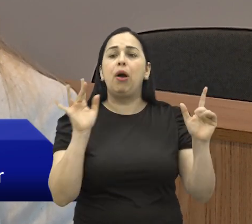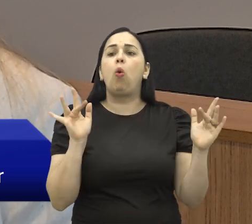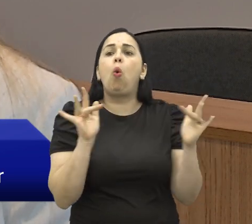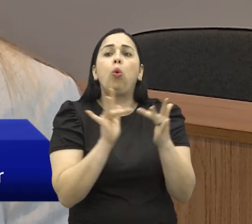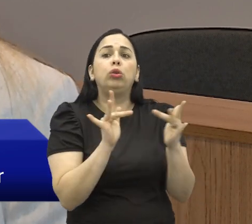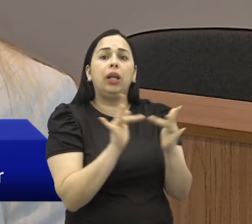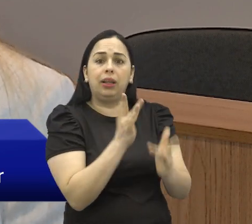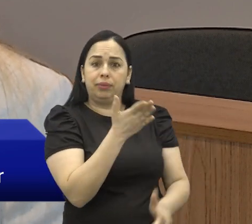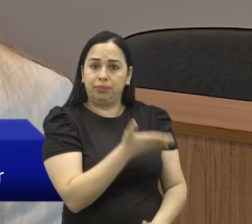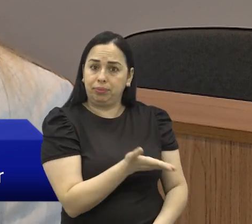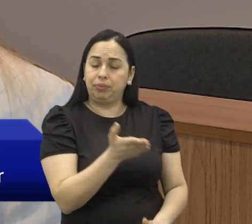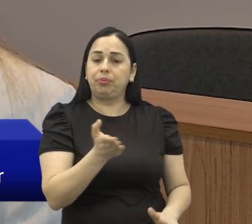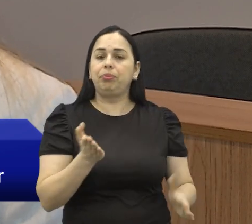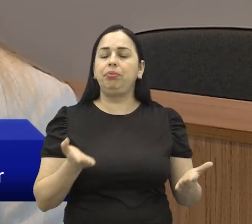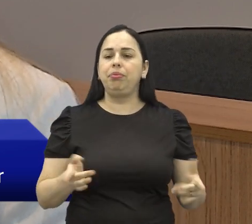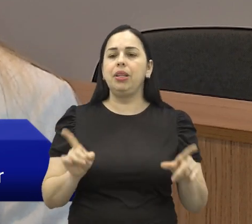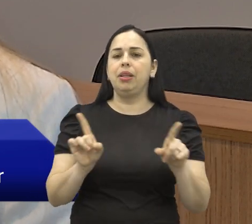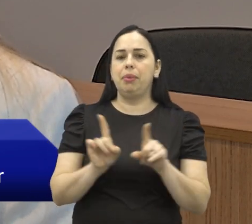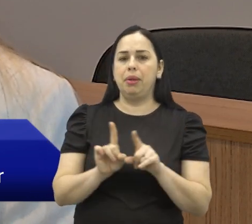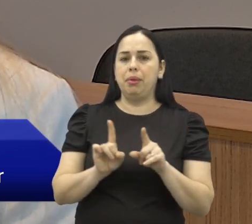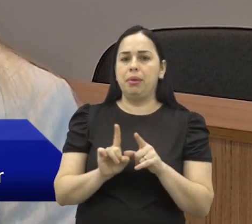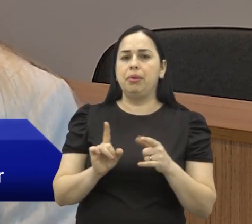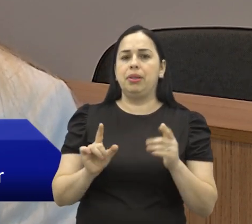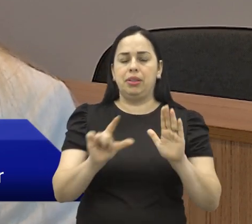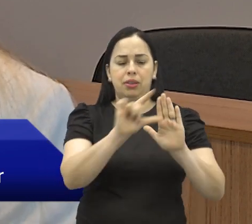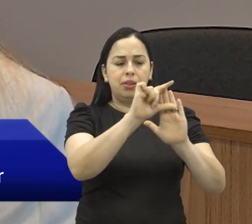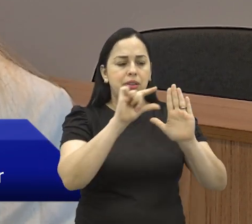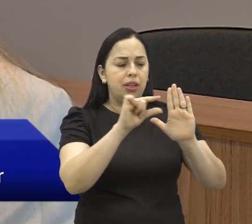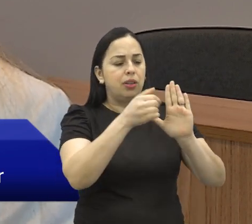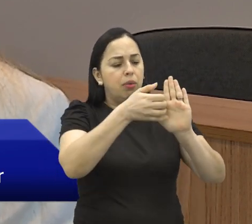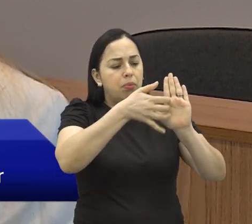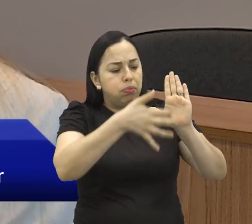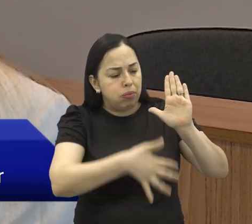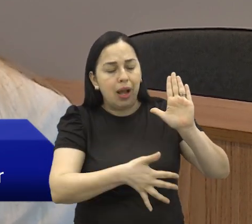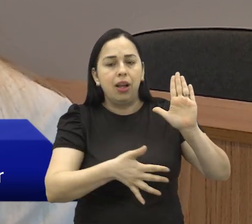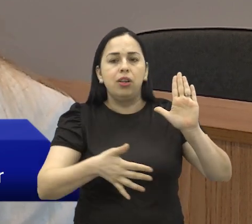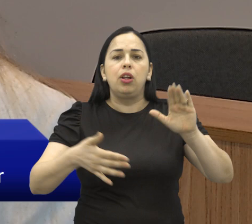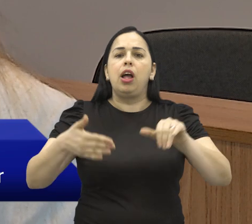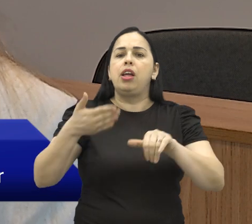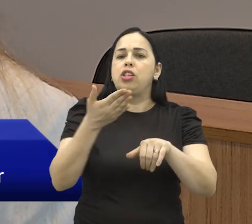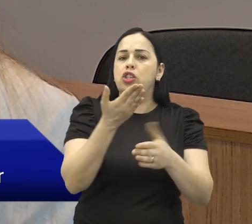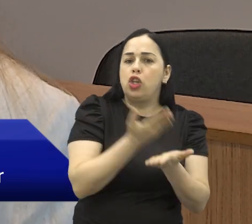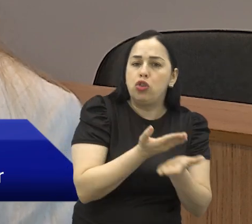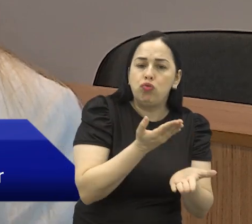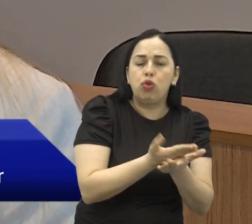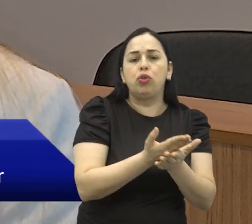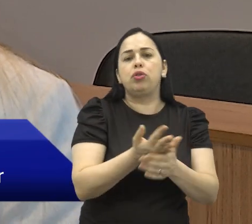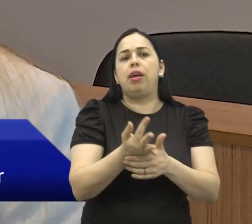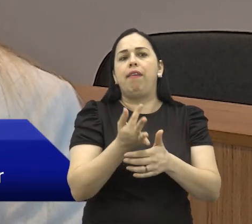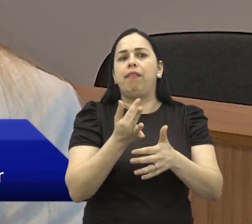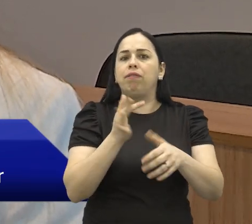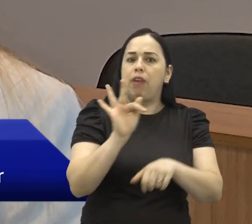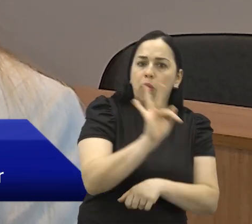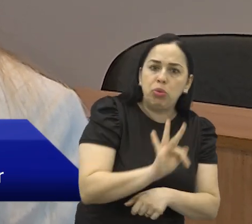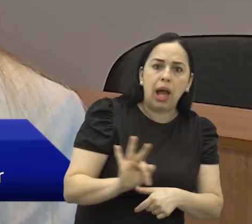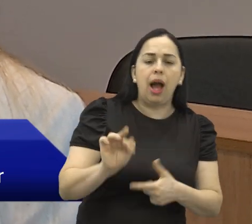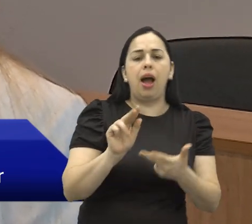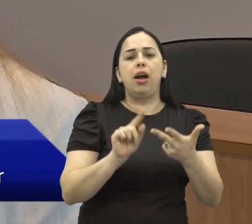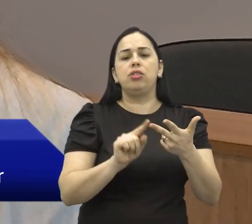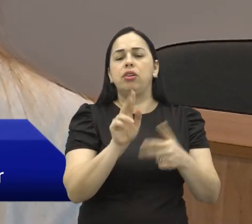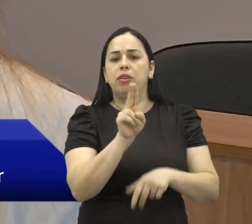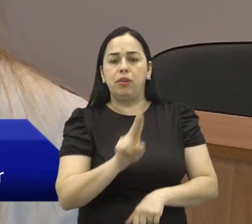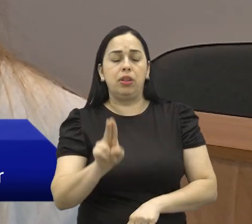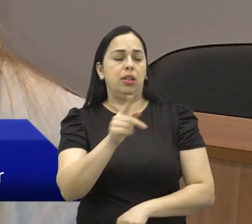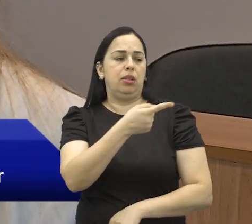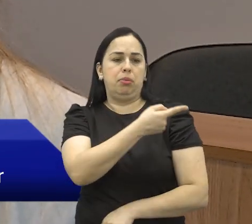candidato. Além disso, é necessário também colocar a formação acadêmica, o nível de escolaridade, então, ensino